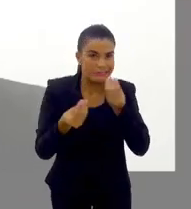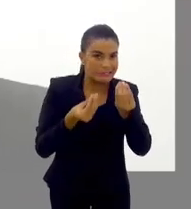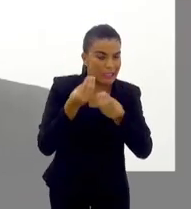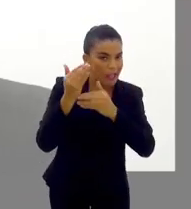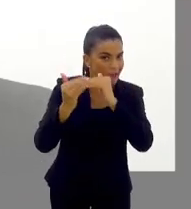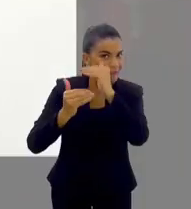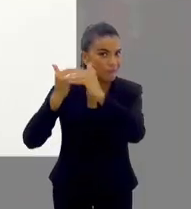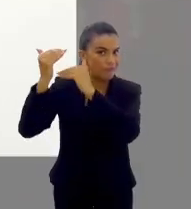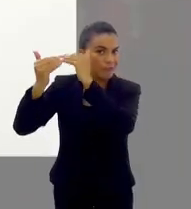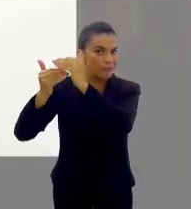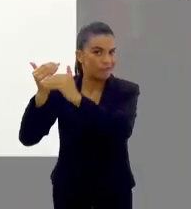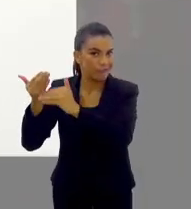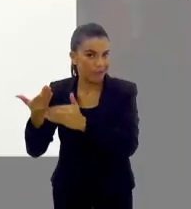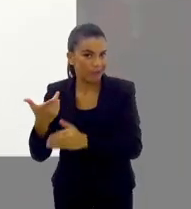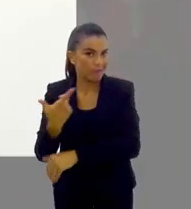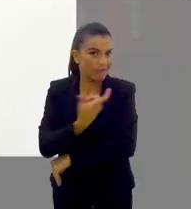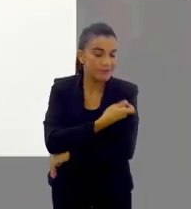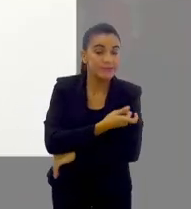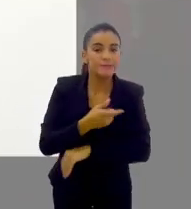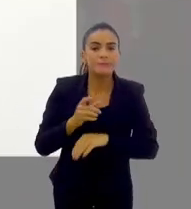o desfecho disso, a evolução,